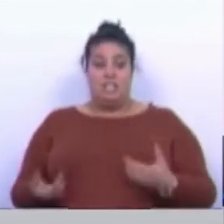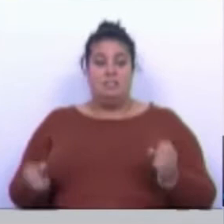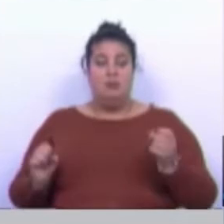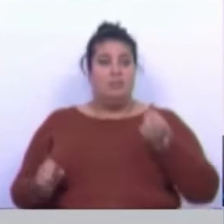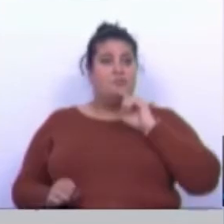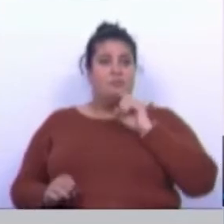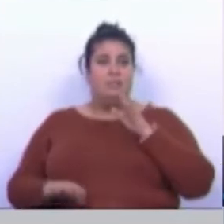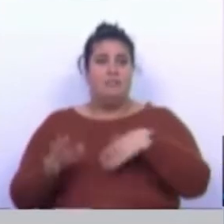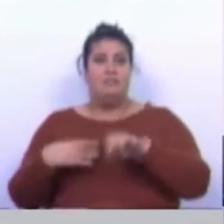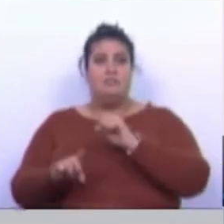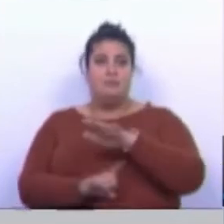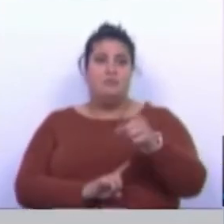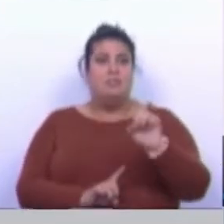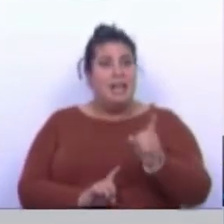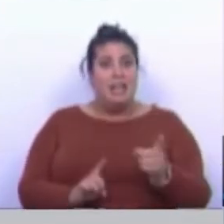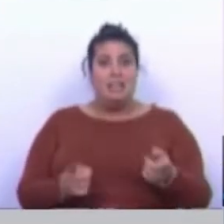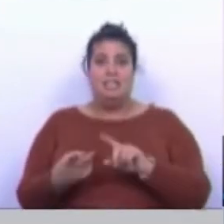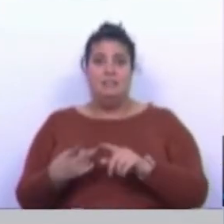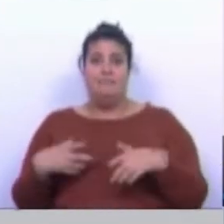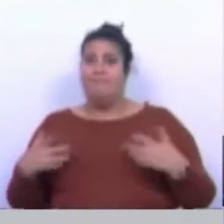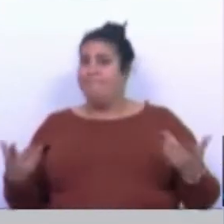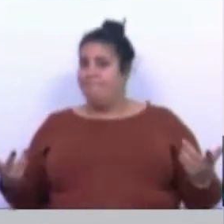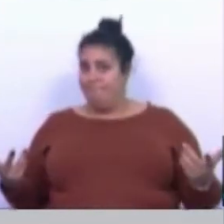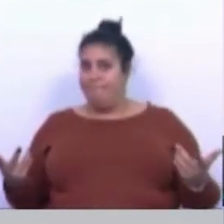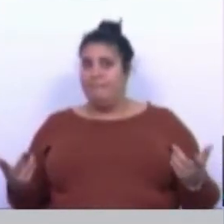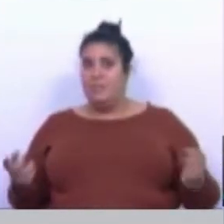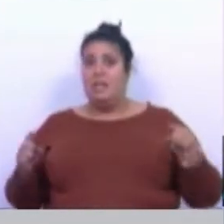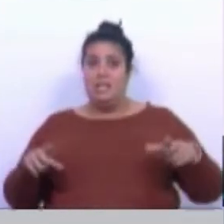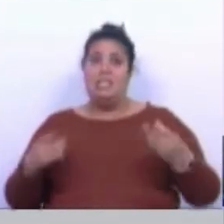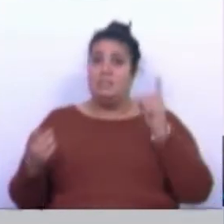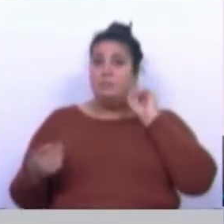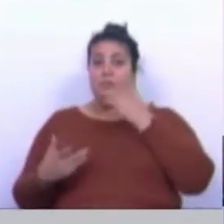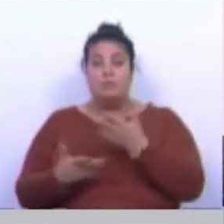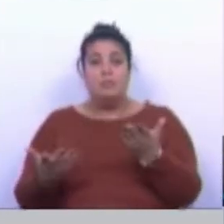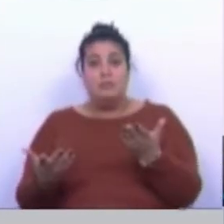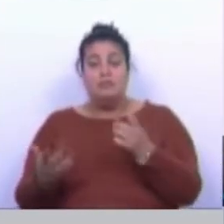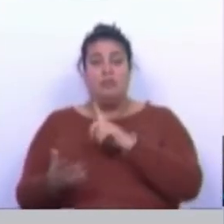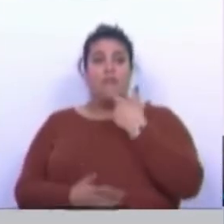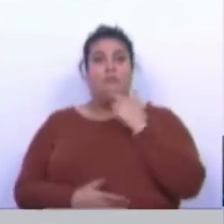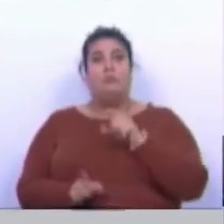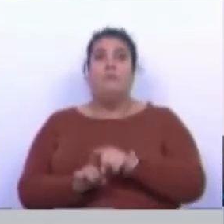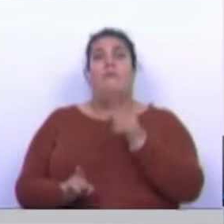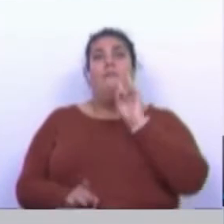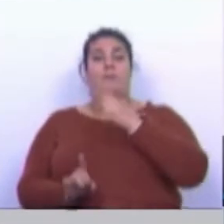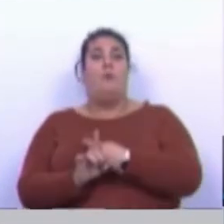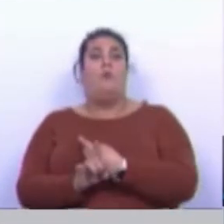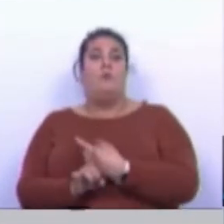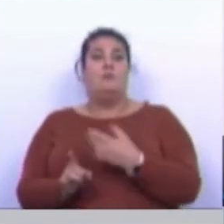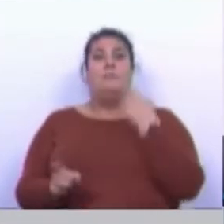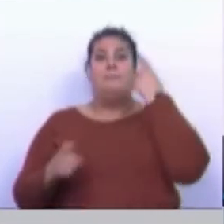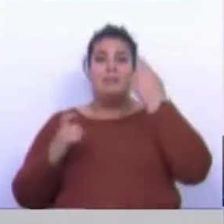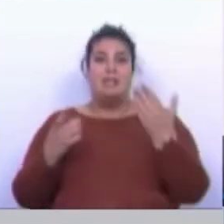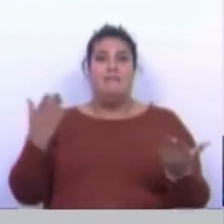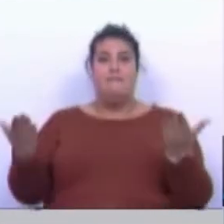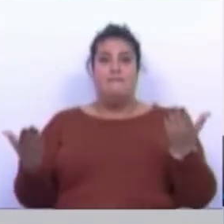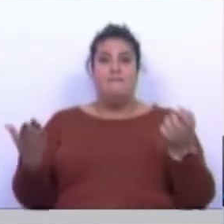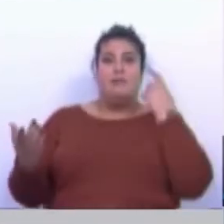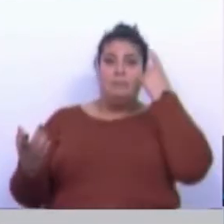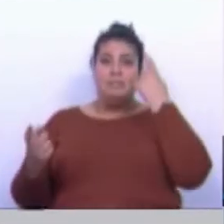possibilidade de fazer formação, não têm possibilidade de se atualizar e isso é de facto muito importante. Nós não podemos ver uma questão sem pensar na outra.